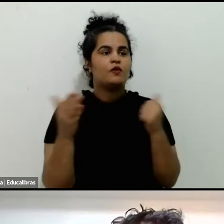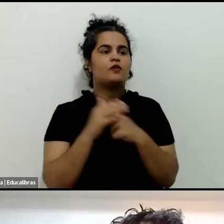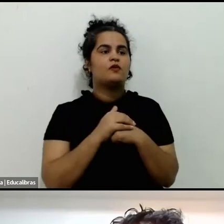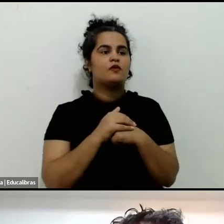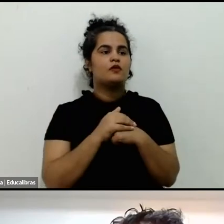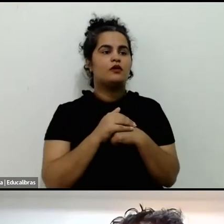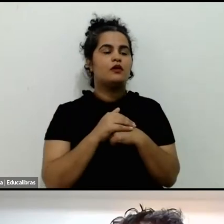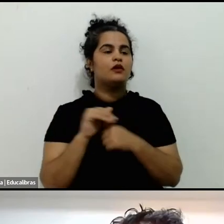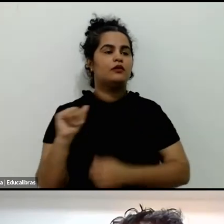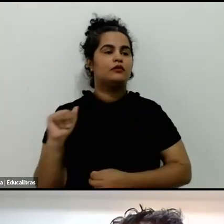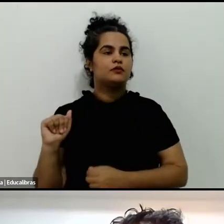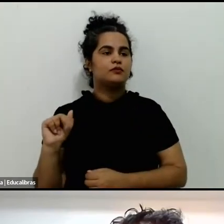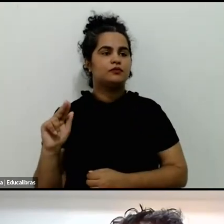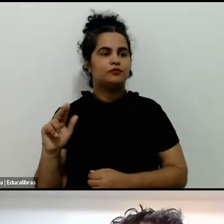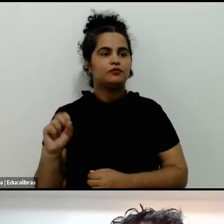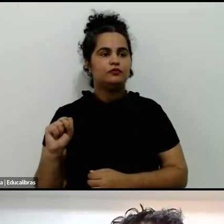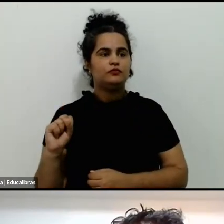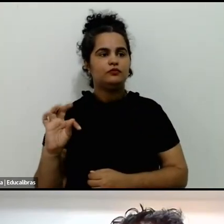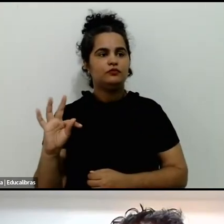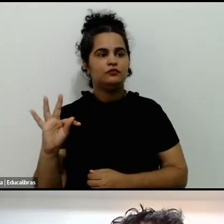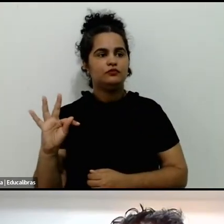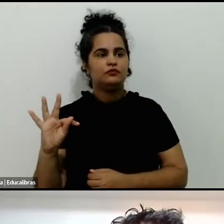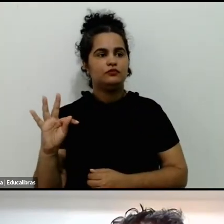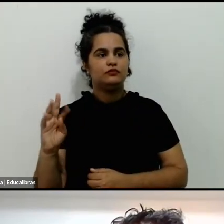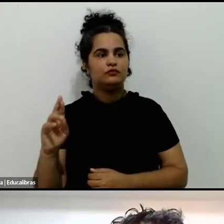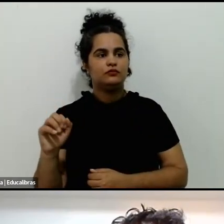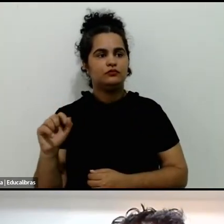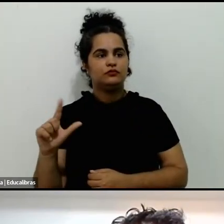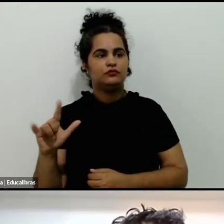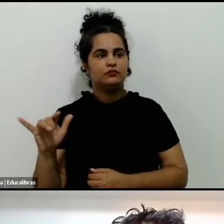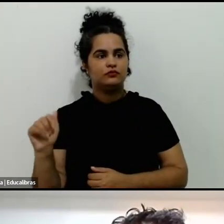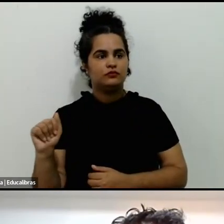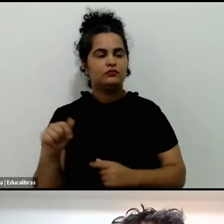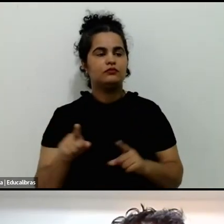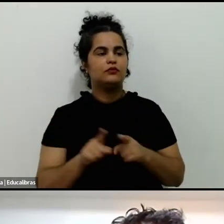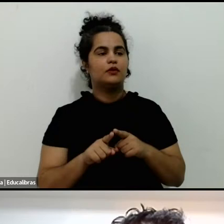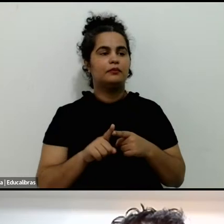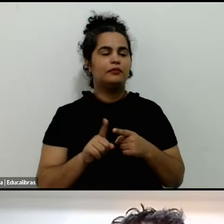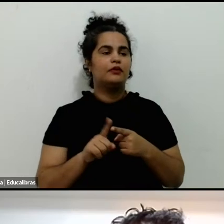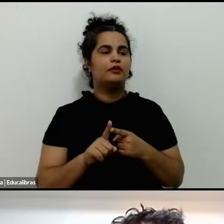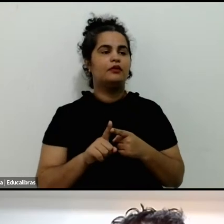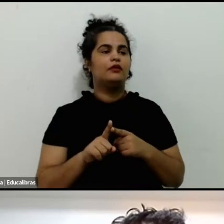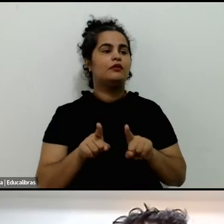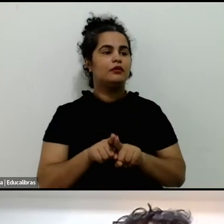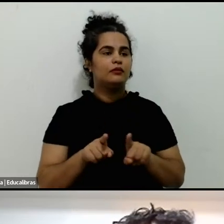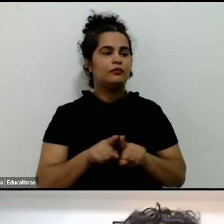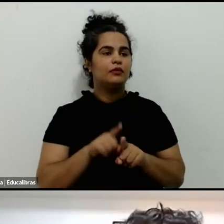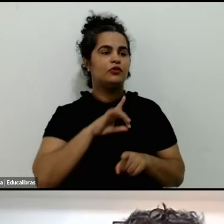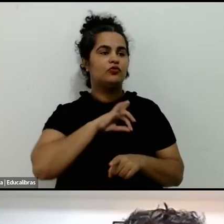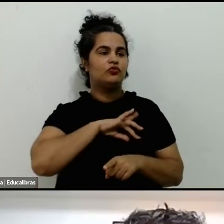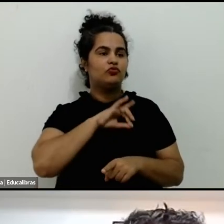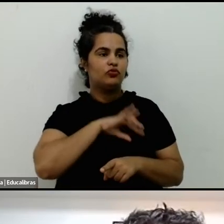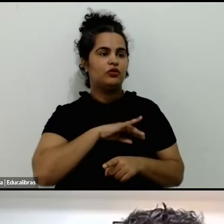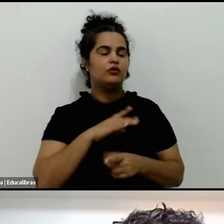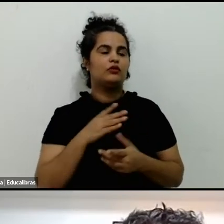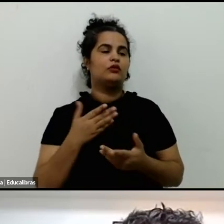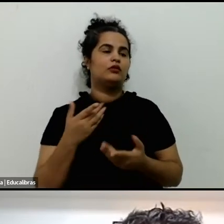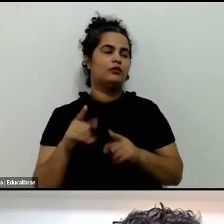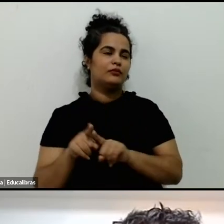Austrália e da América Latina através do Chile e da colega do Sesc também.